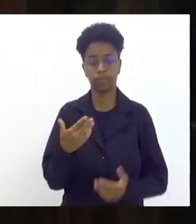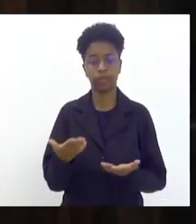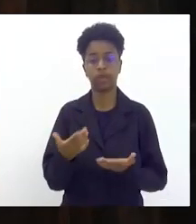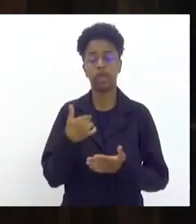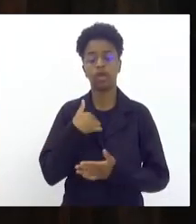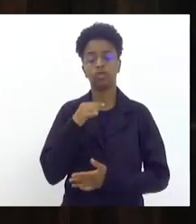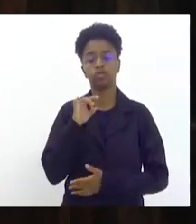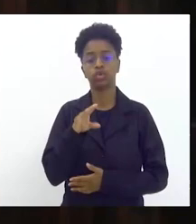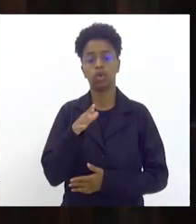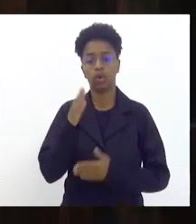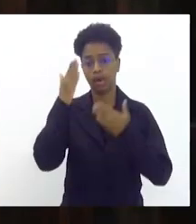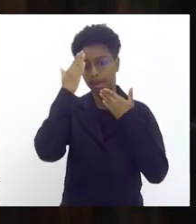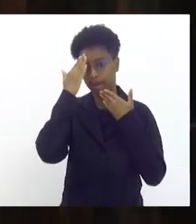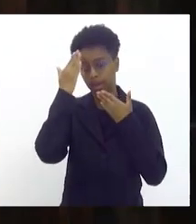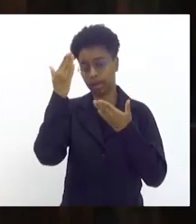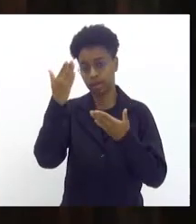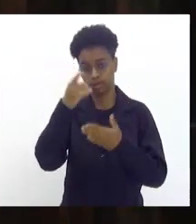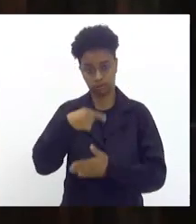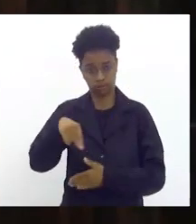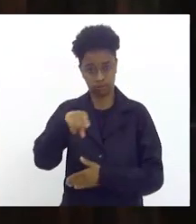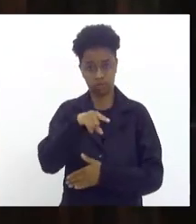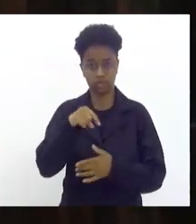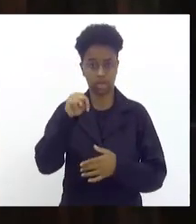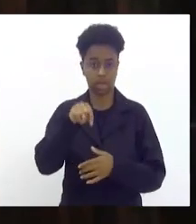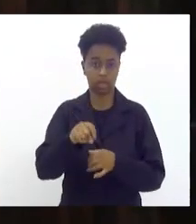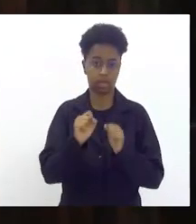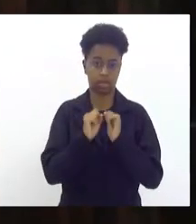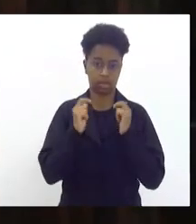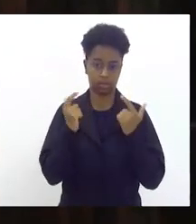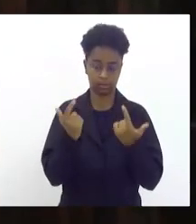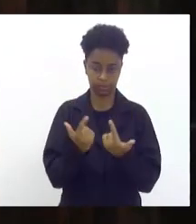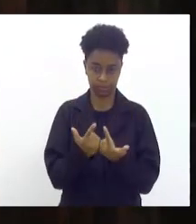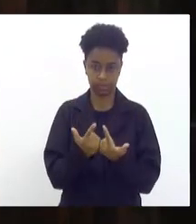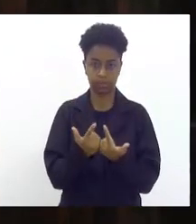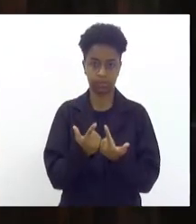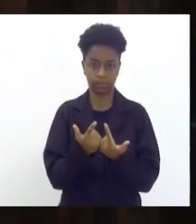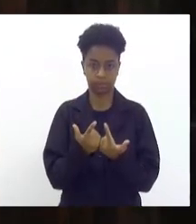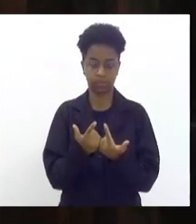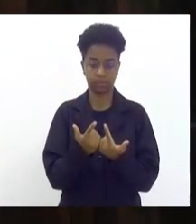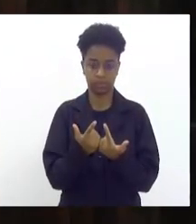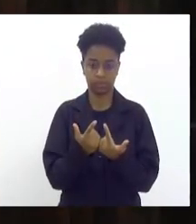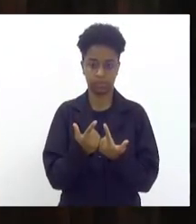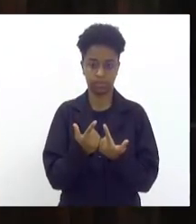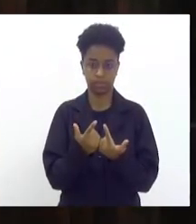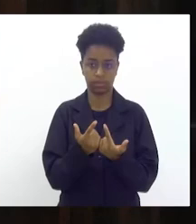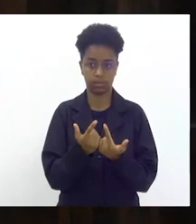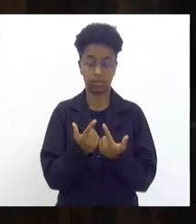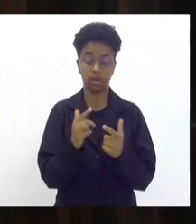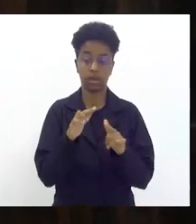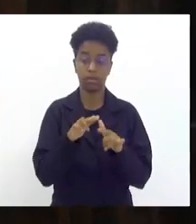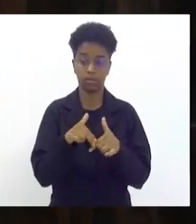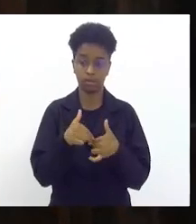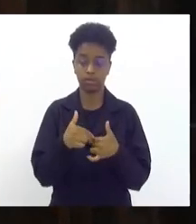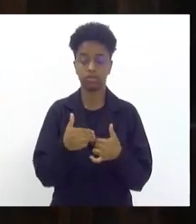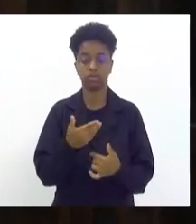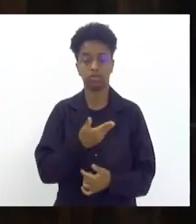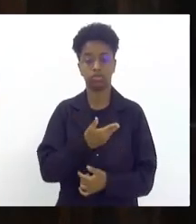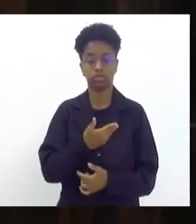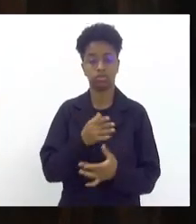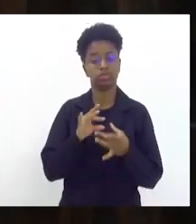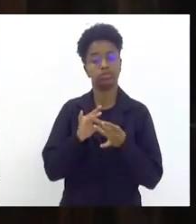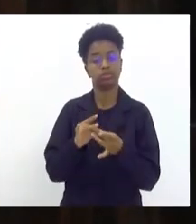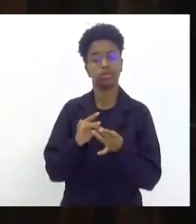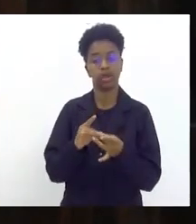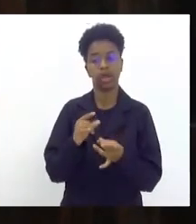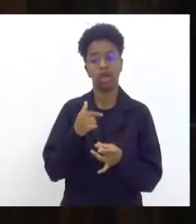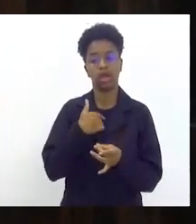dizer que eu quero agradecer a essa casa a Casa Alerj pela parceria e aí eu só vou pegar só